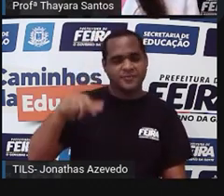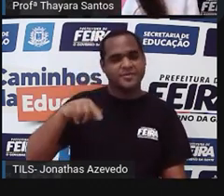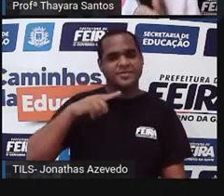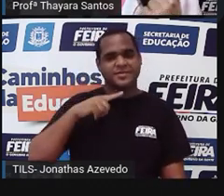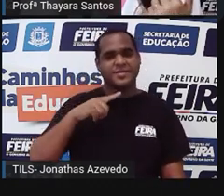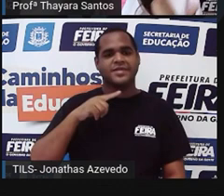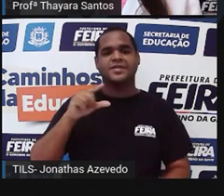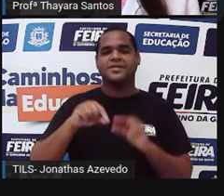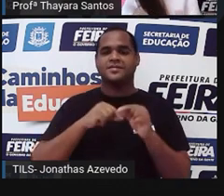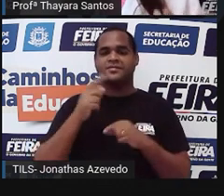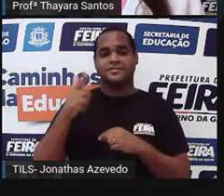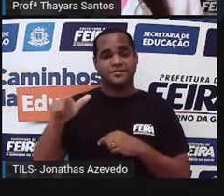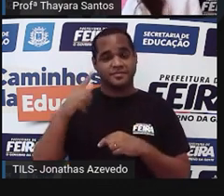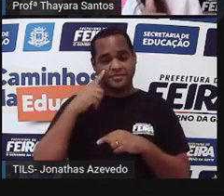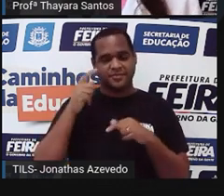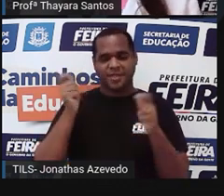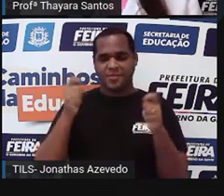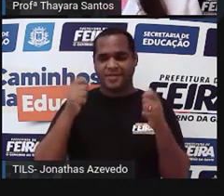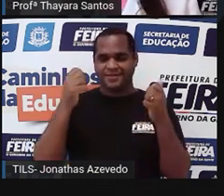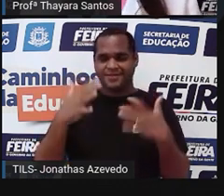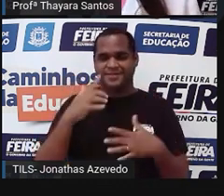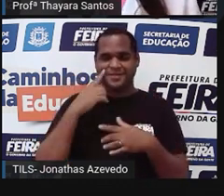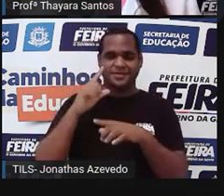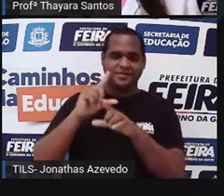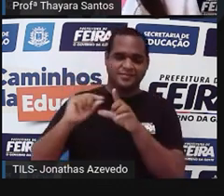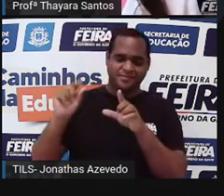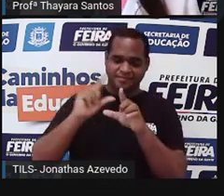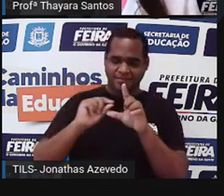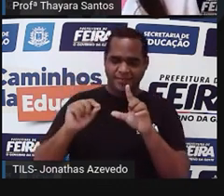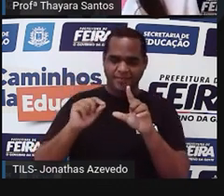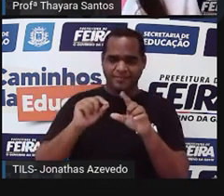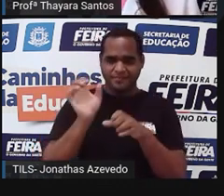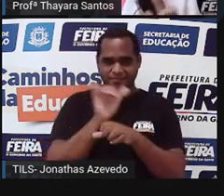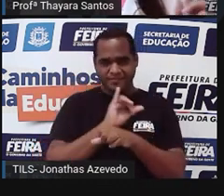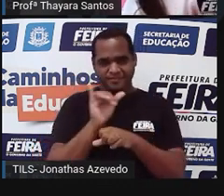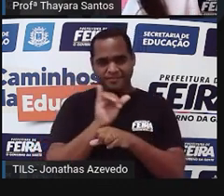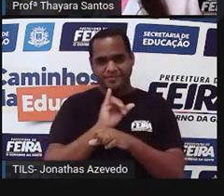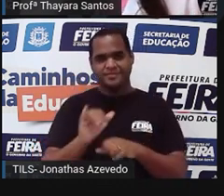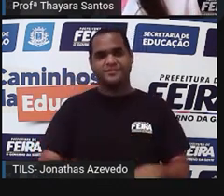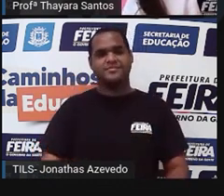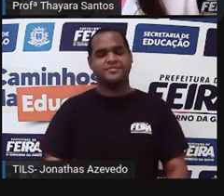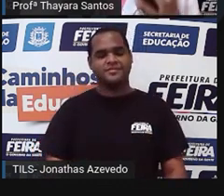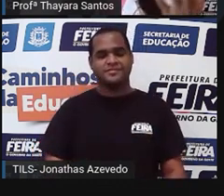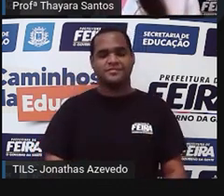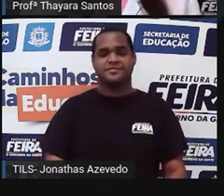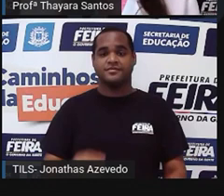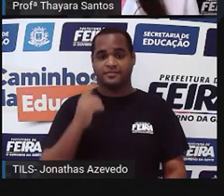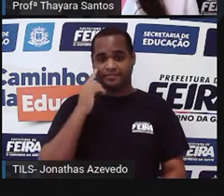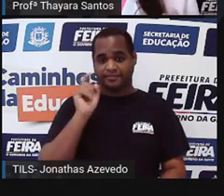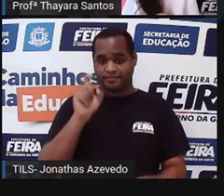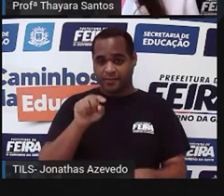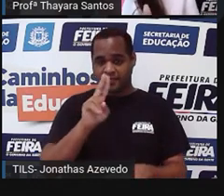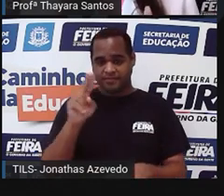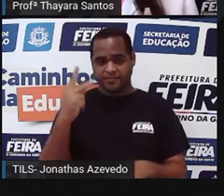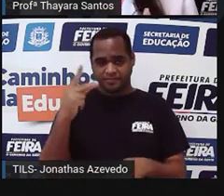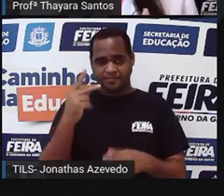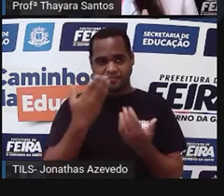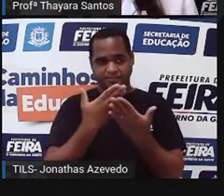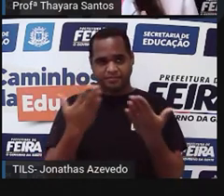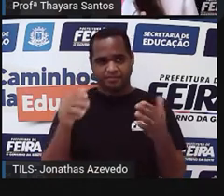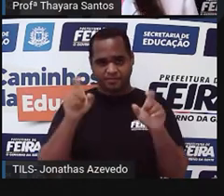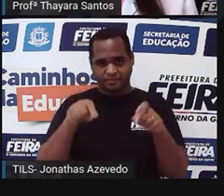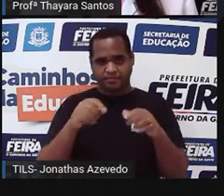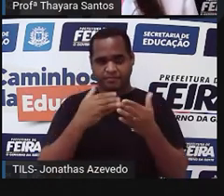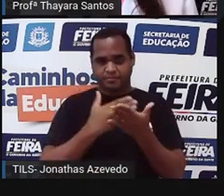tela e também podem acessar pelo link que vai estar na descrição desse vídeo. Então, vai abrir essa tela vocês colocam o nome de vocês cliquem em